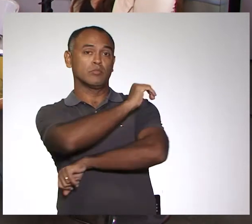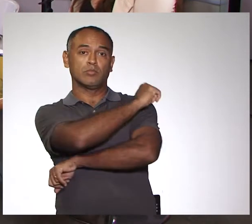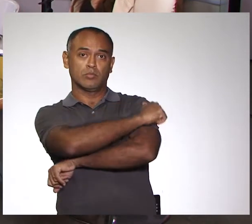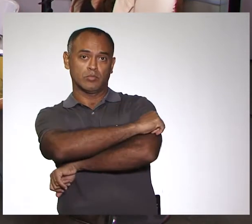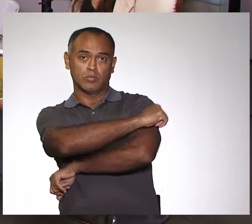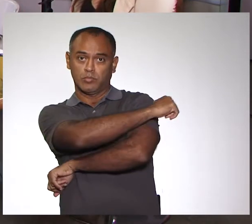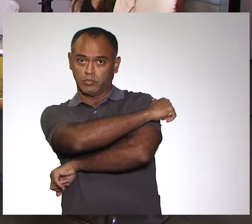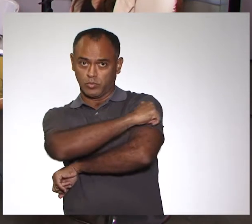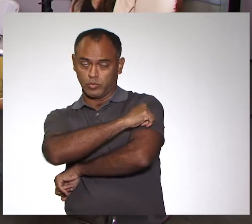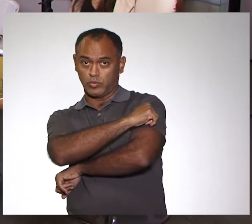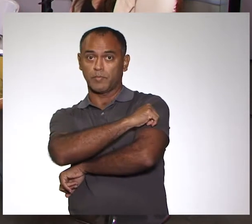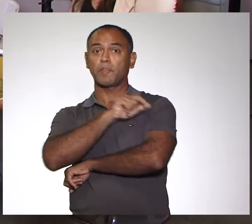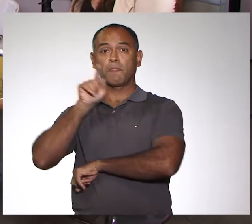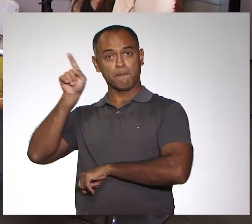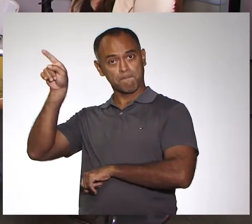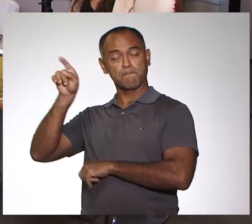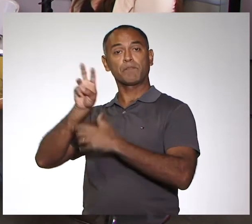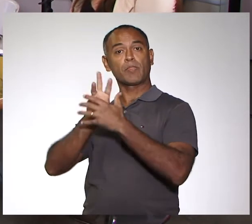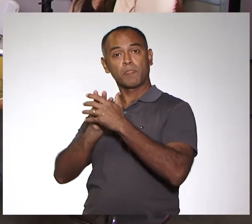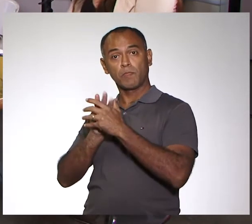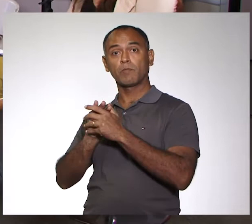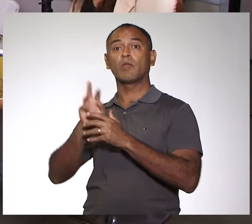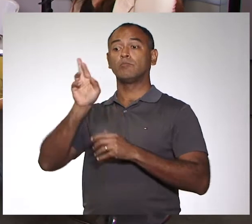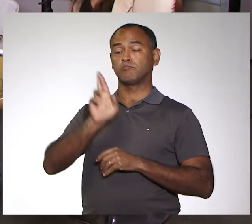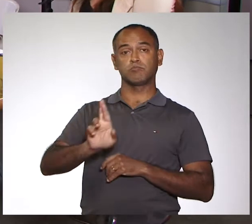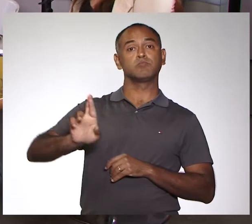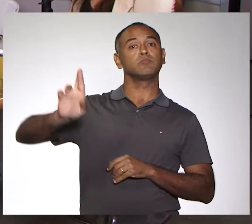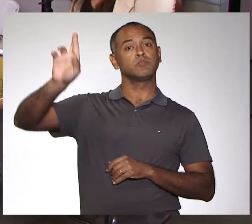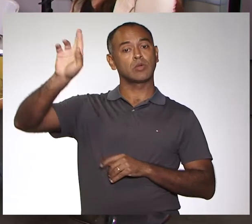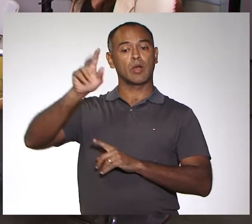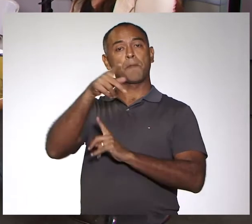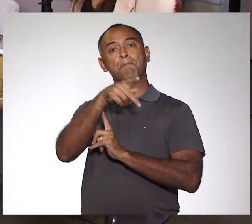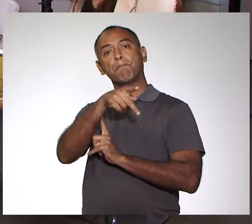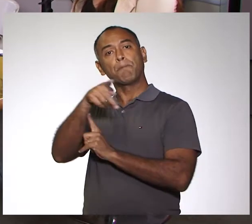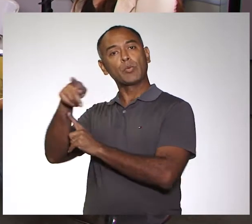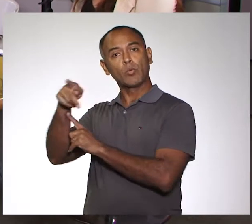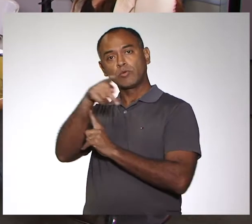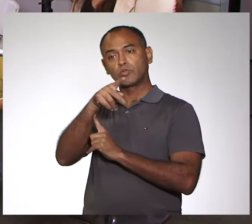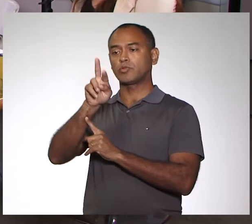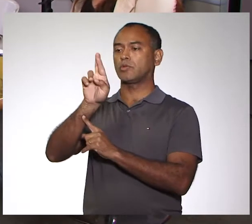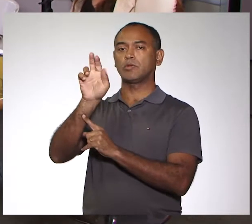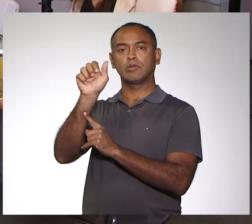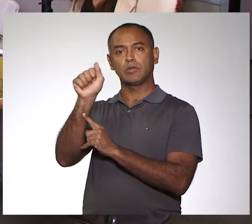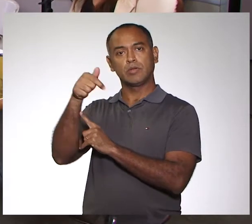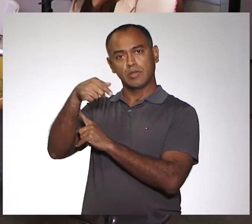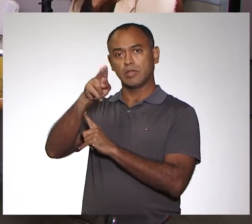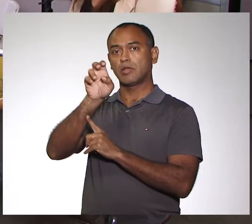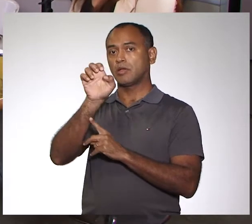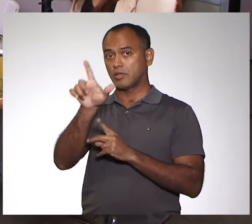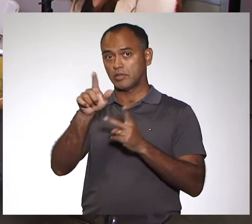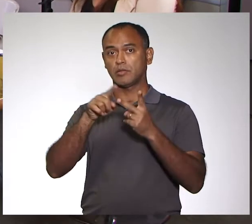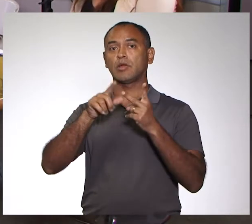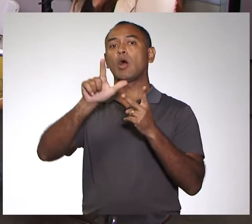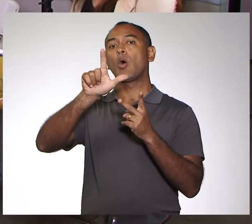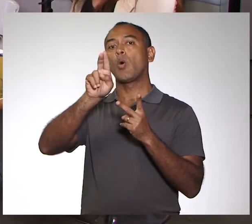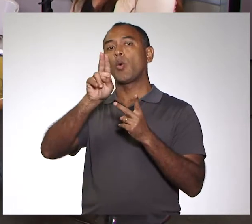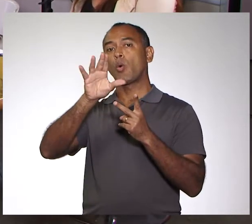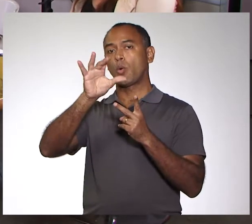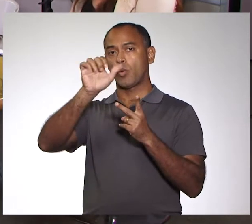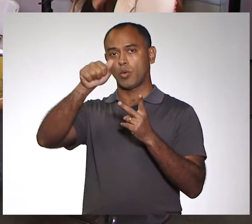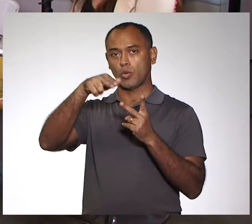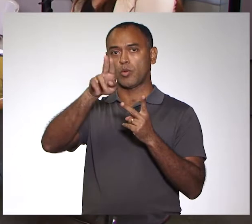está lá no curso de enfermagem sobre responsabilidade da professora Raquel, do professor